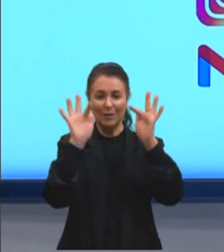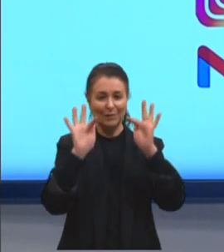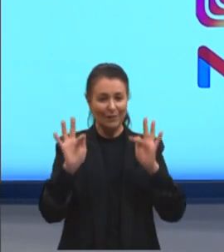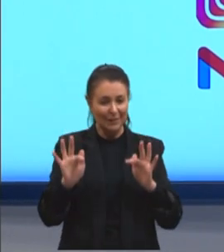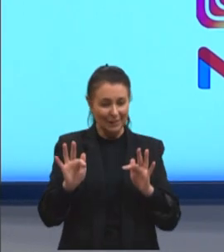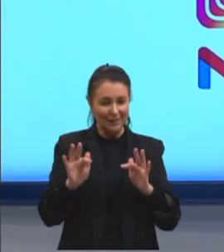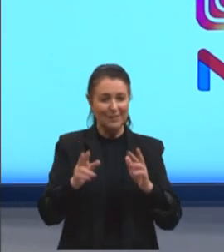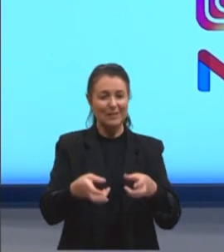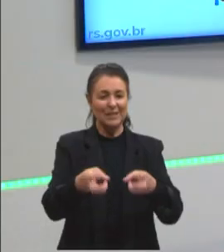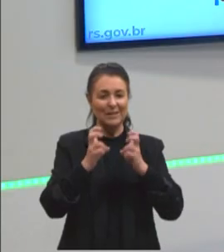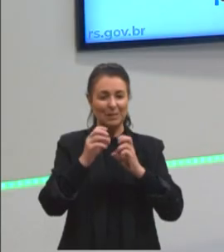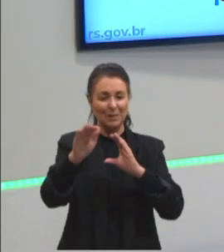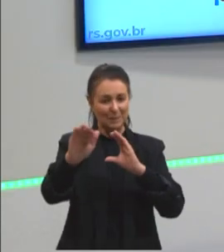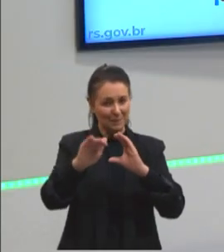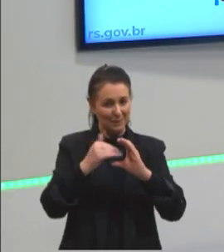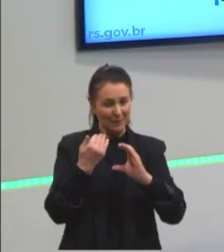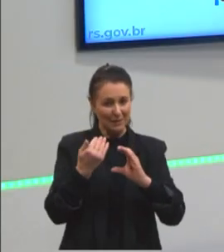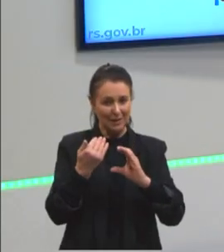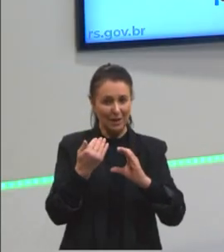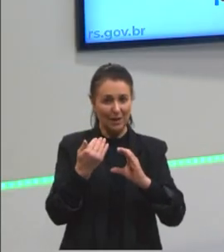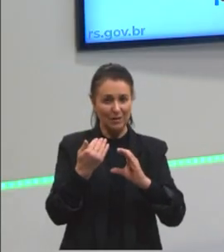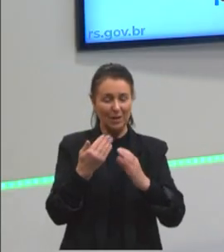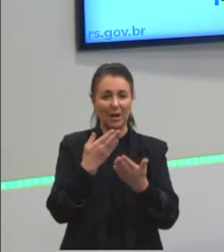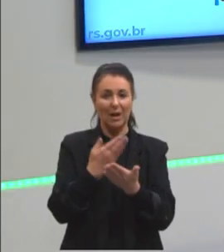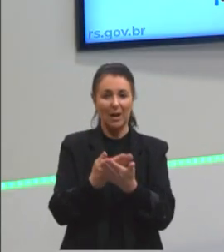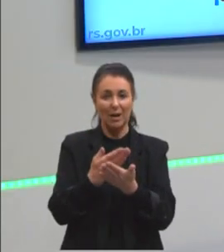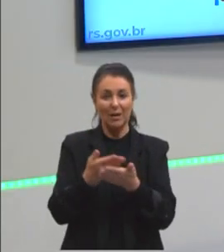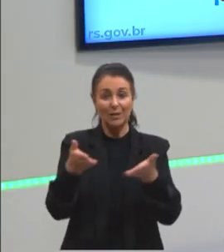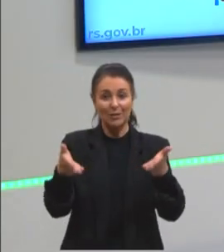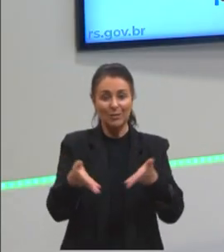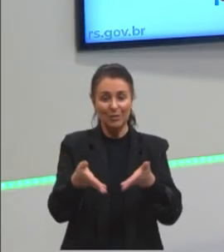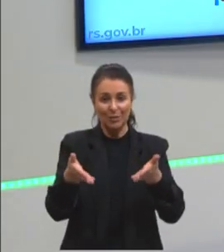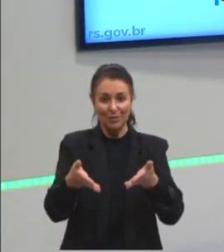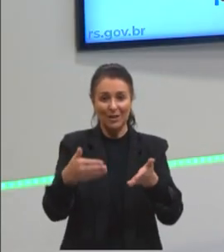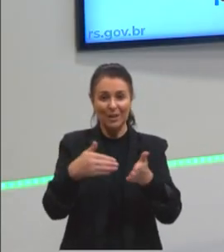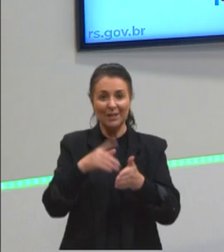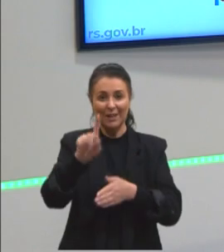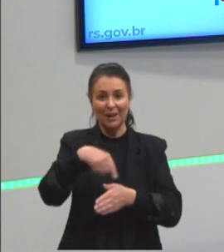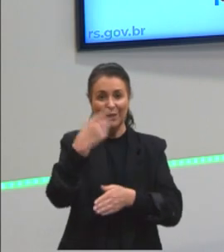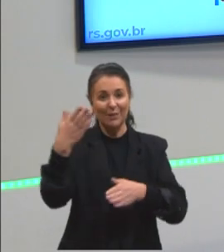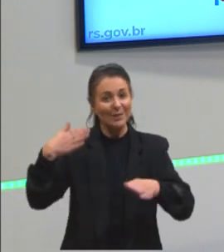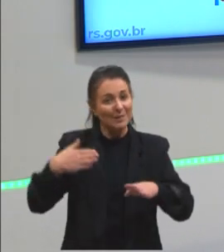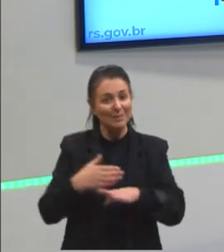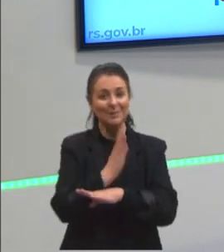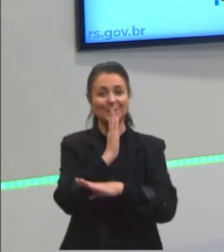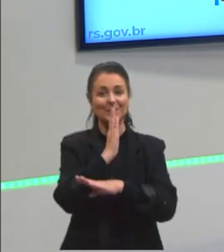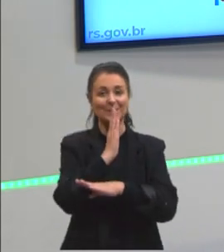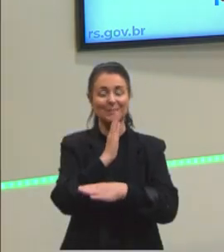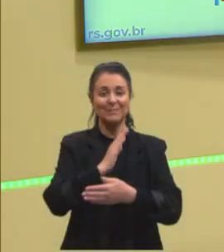mensagem de vocês. Essa foi a nossa aula de hoje, então. Até a próxima. Partiu passar.